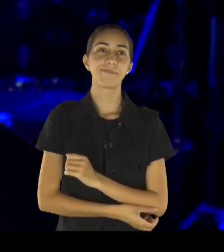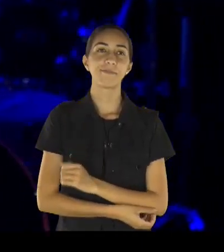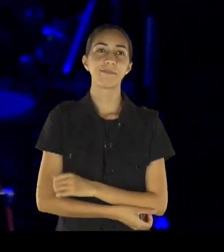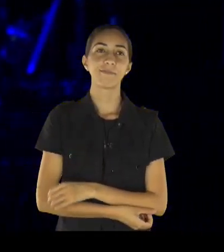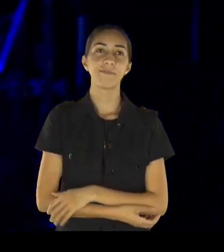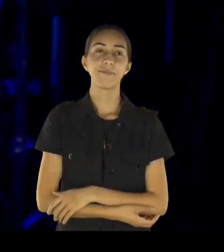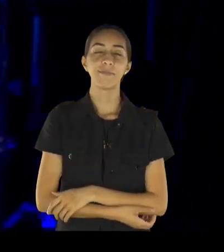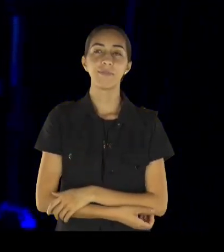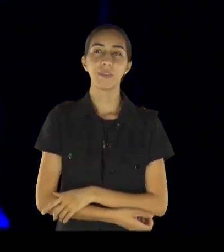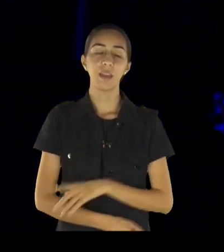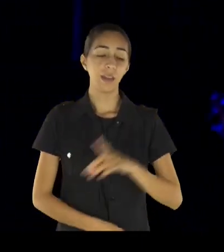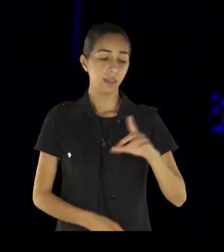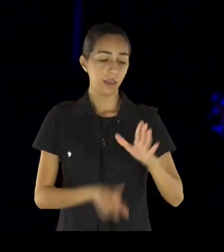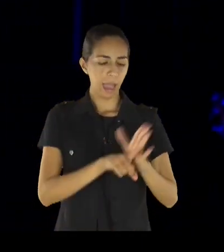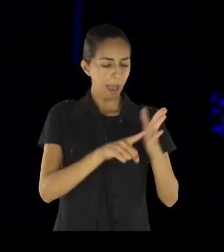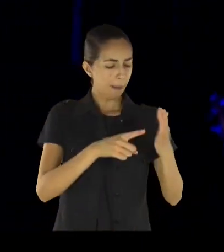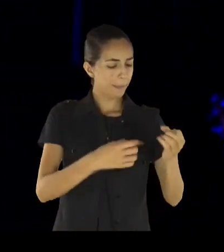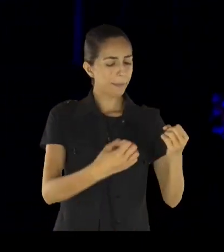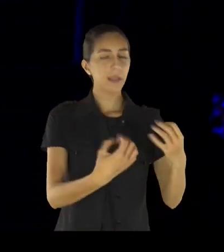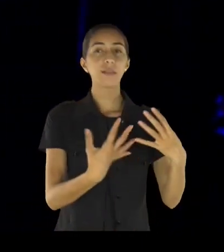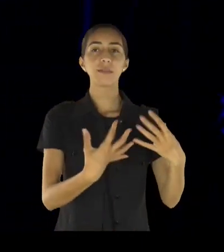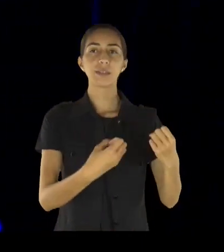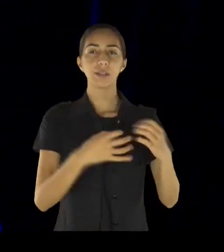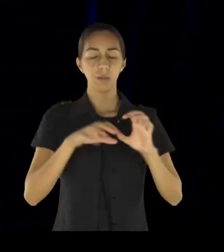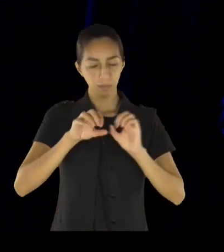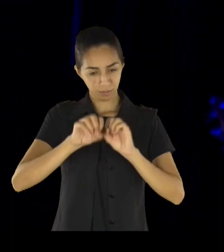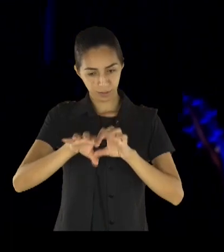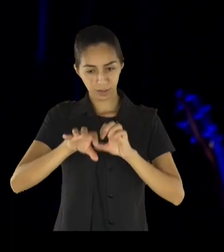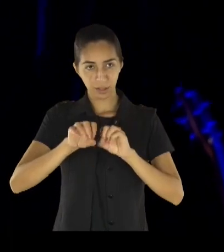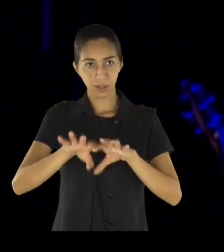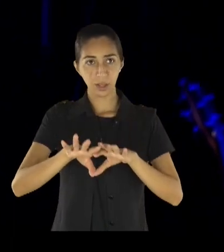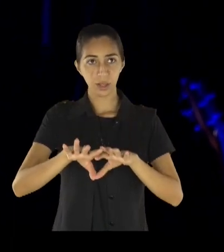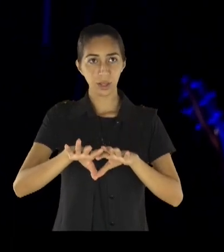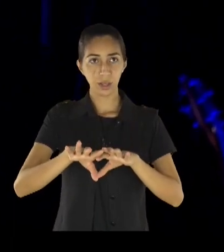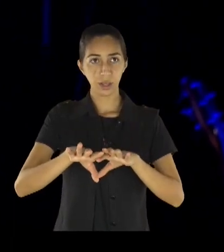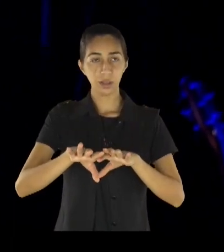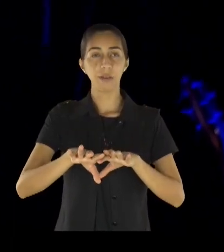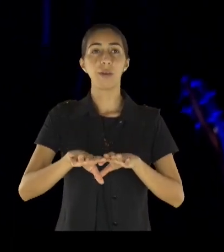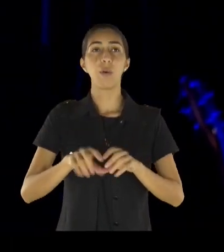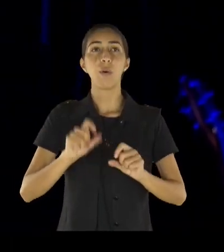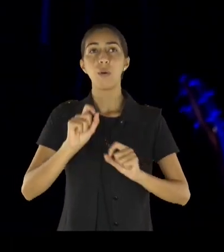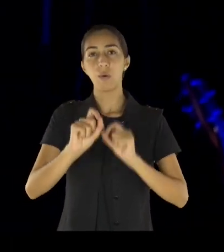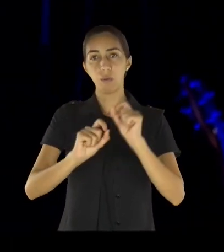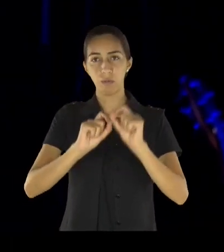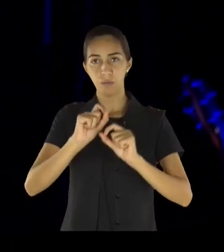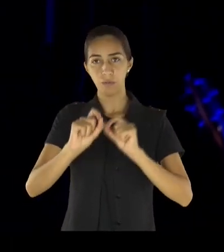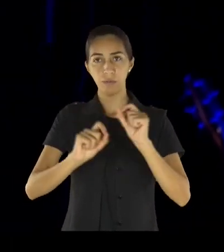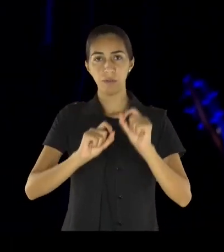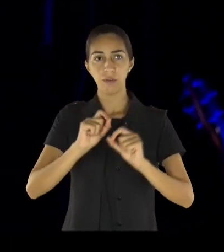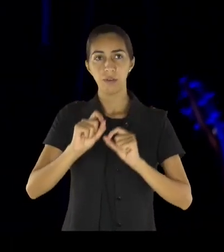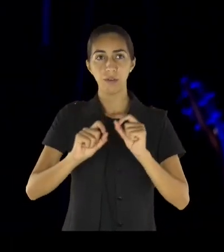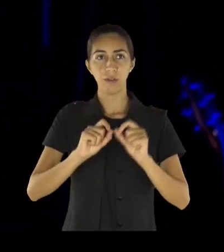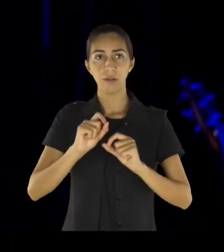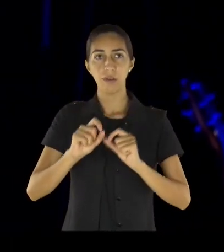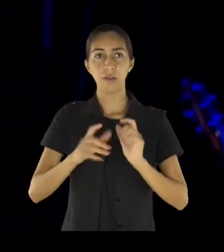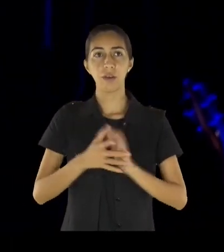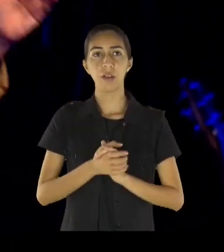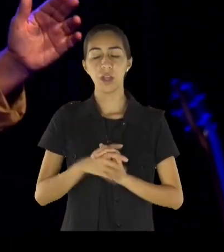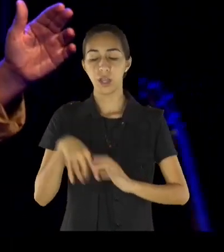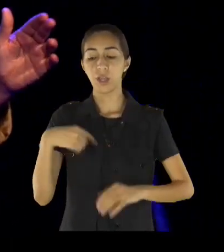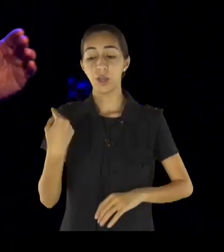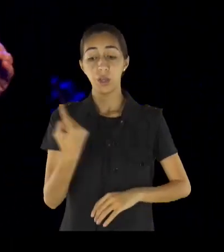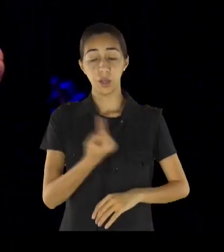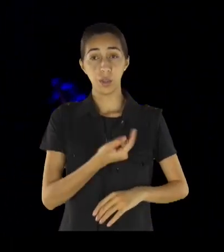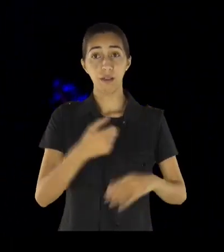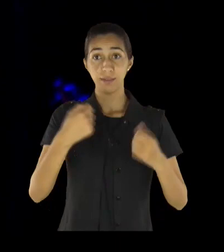Deus nos ensinou aqui, deu a receita, de que, se a gente, der ouvidos, para o desânimo, para as